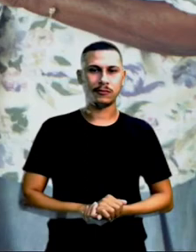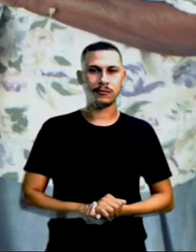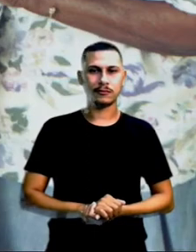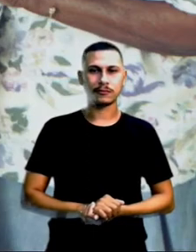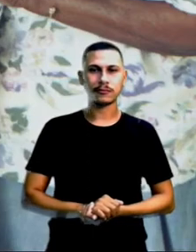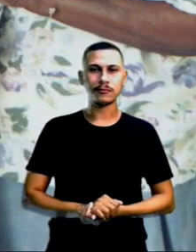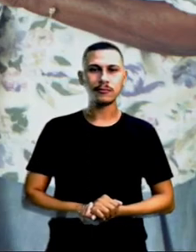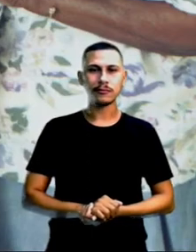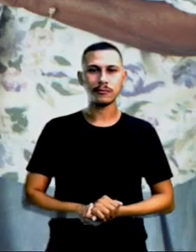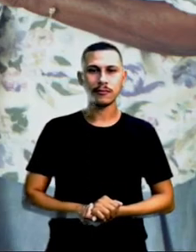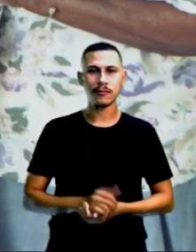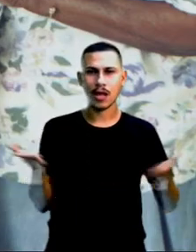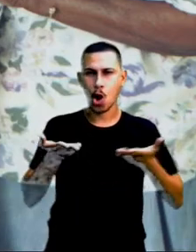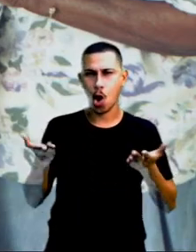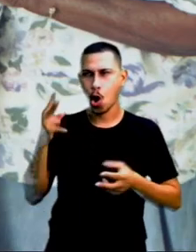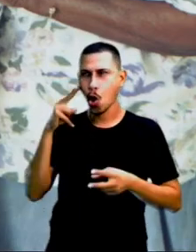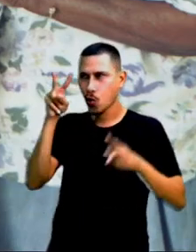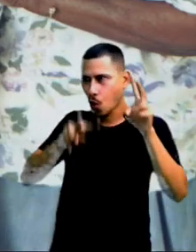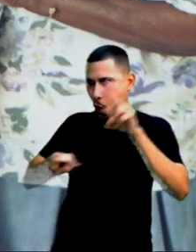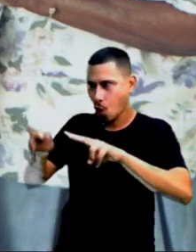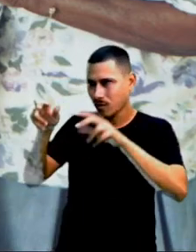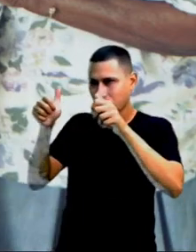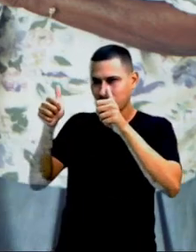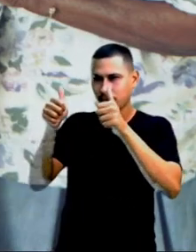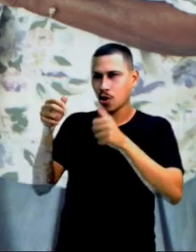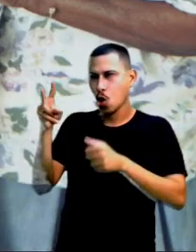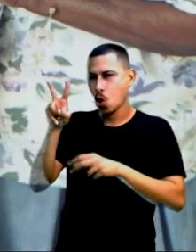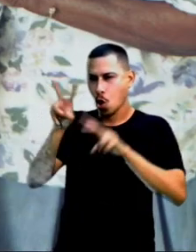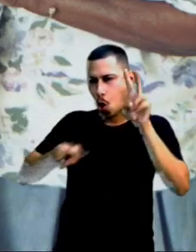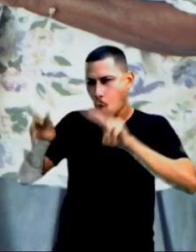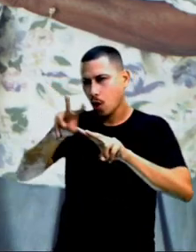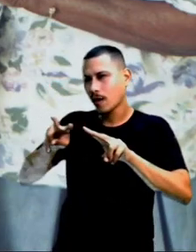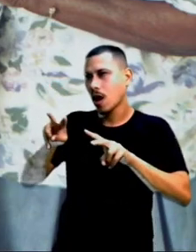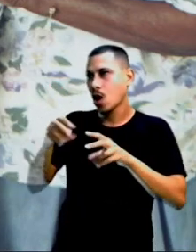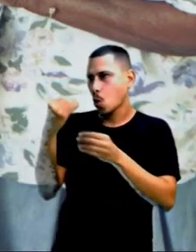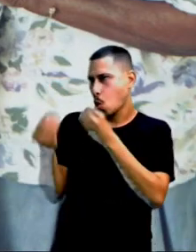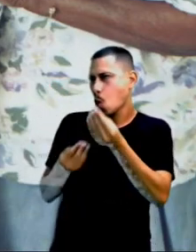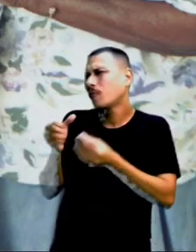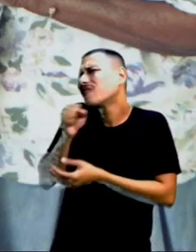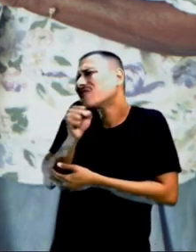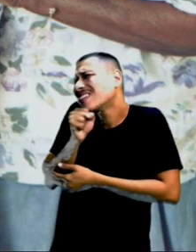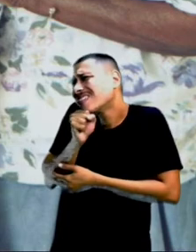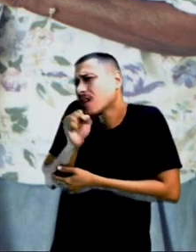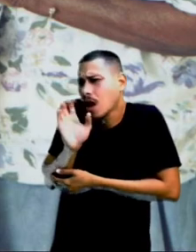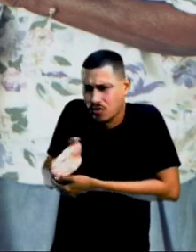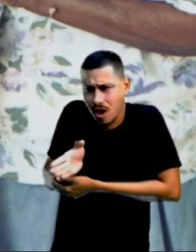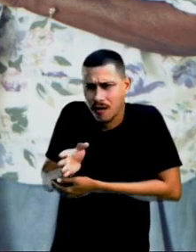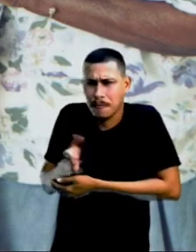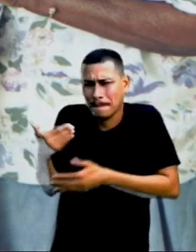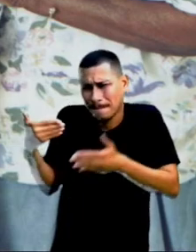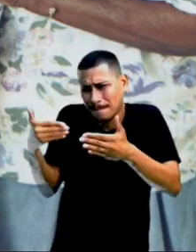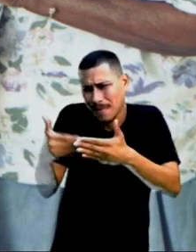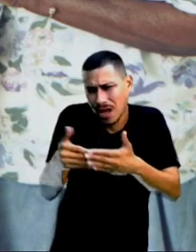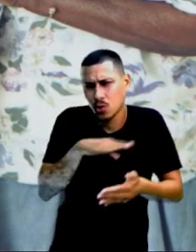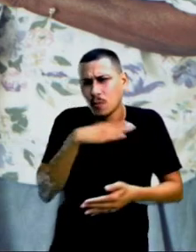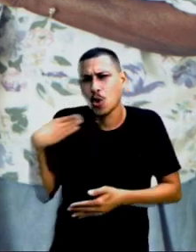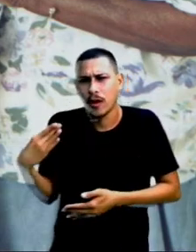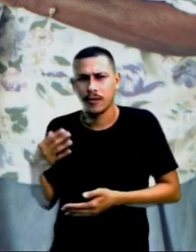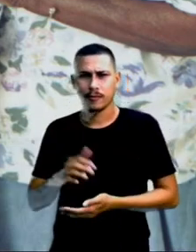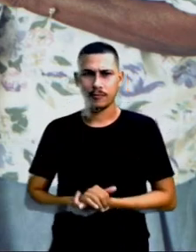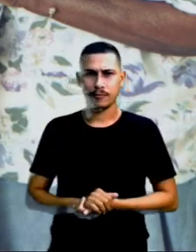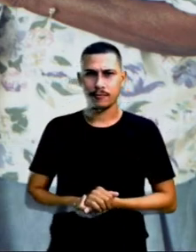E aqui, ó Ela já estava assim Quando morreu Aqui são as peças Percebam que os olhos São vazados Está vendo? São furados